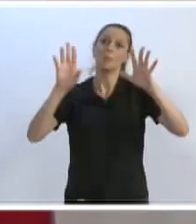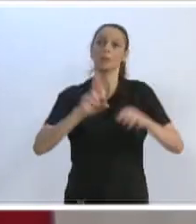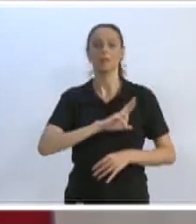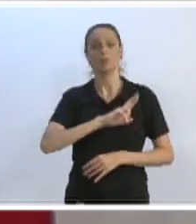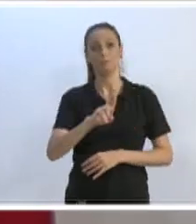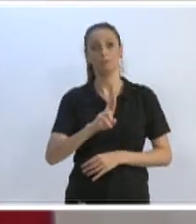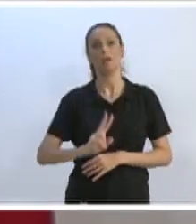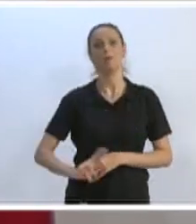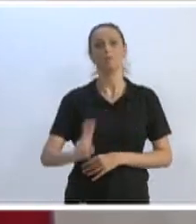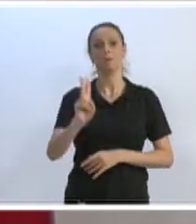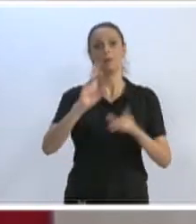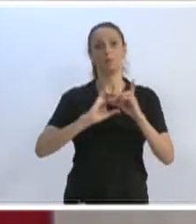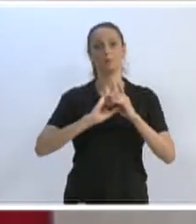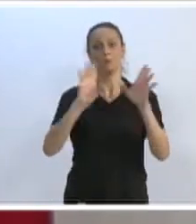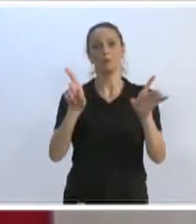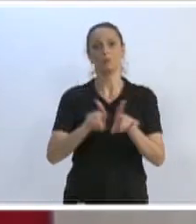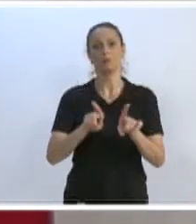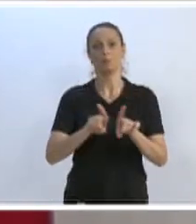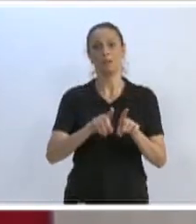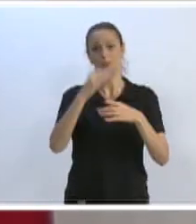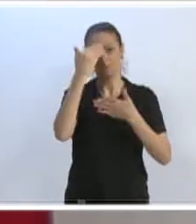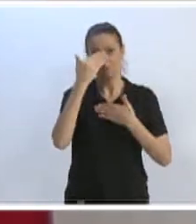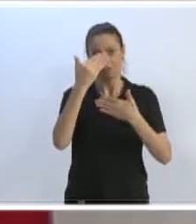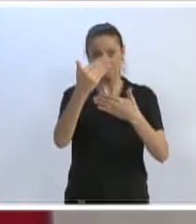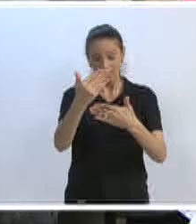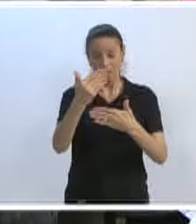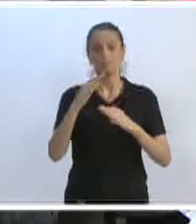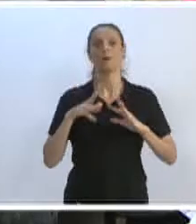um valor democrático. Muito obrigado. Boa tarde a todos.